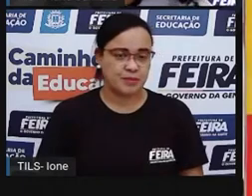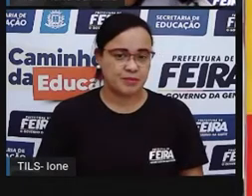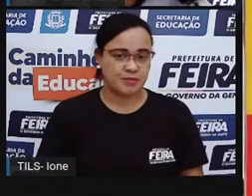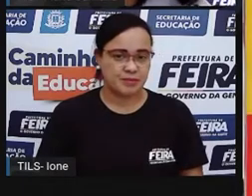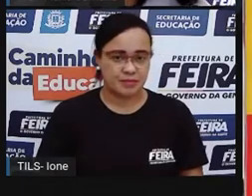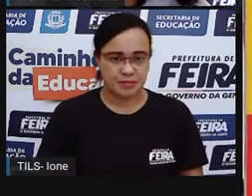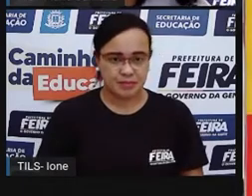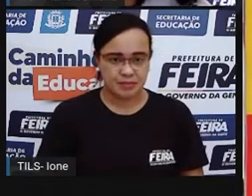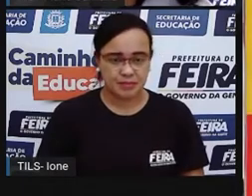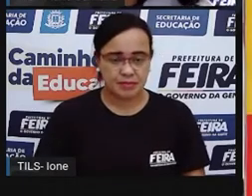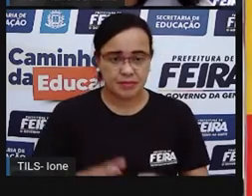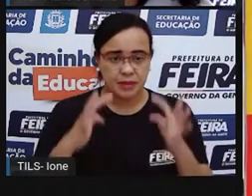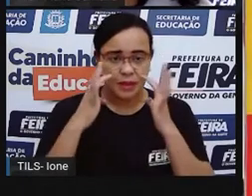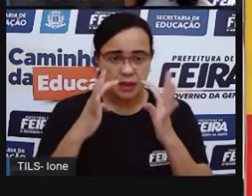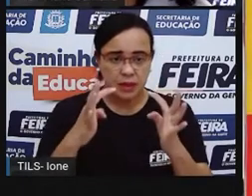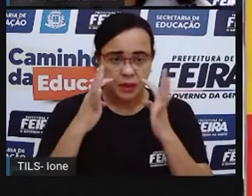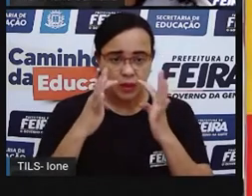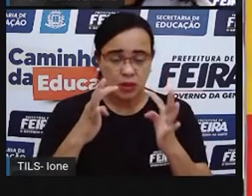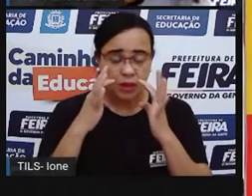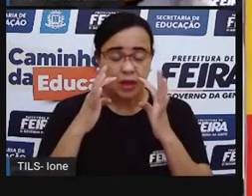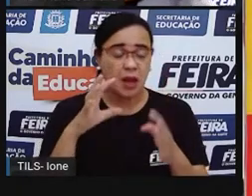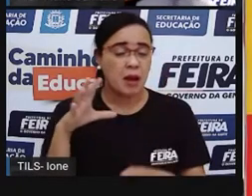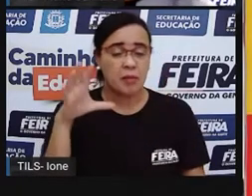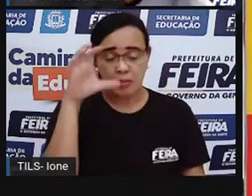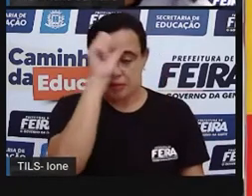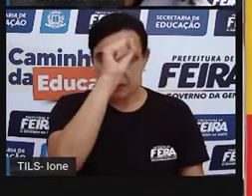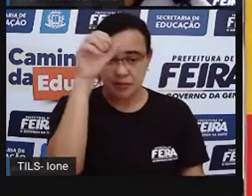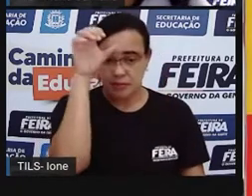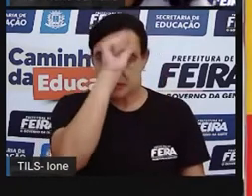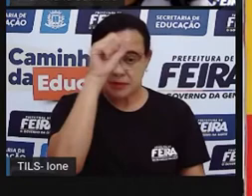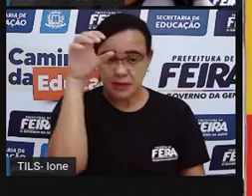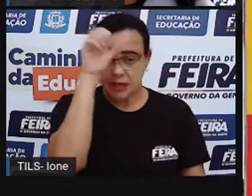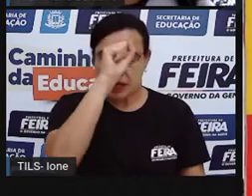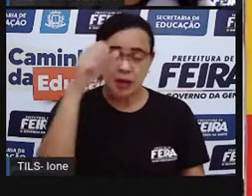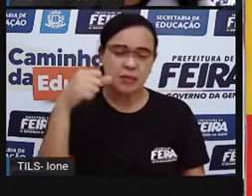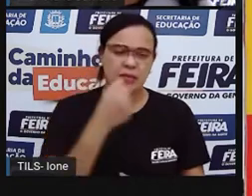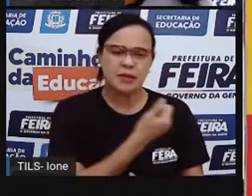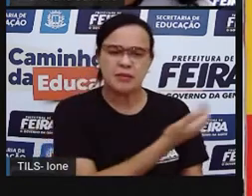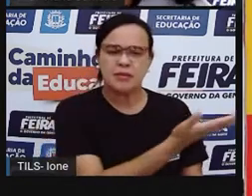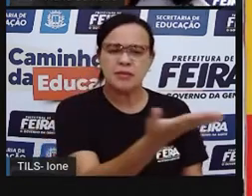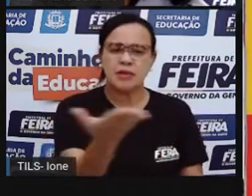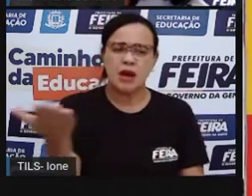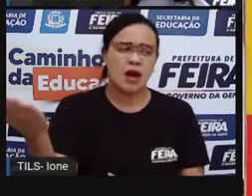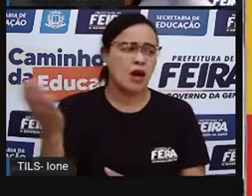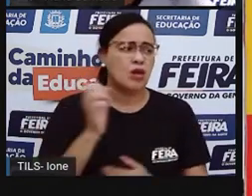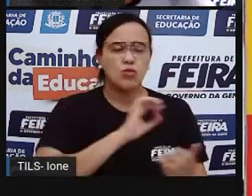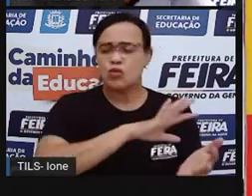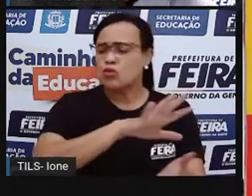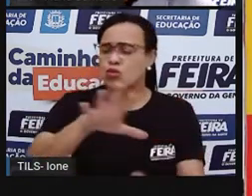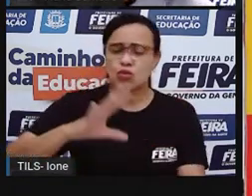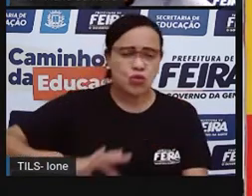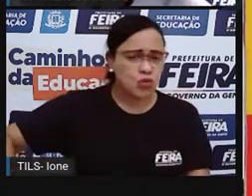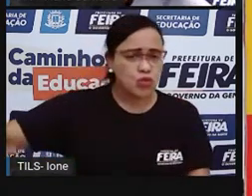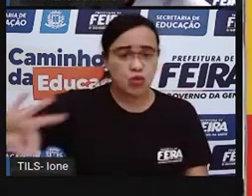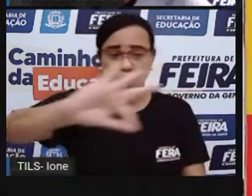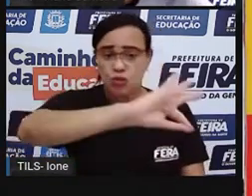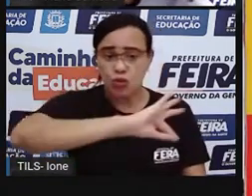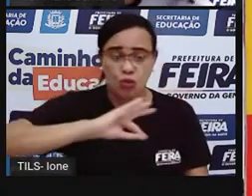Aprender é para todos e se você precisar, receberá cuidados